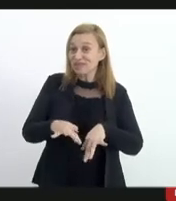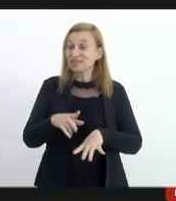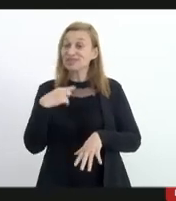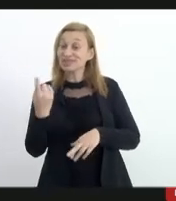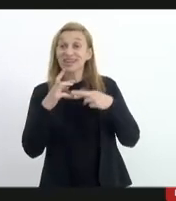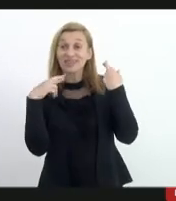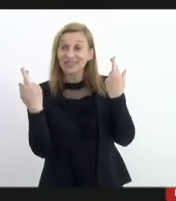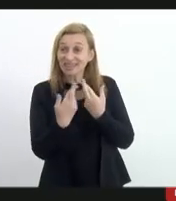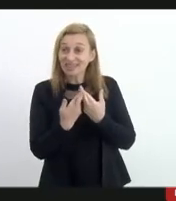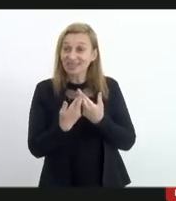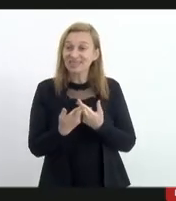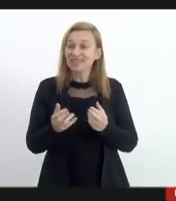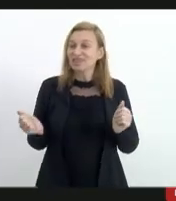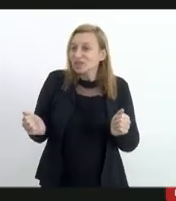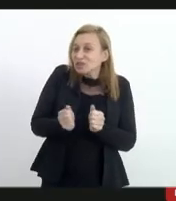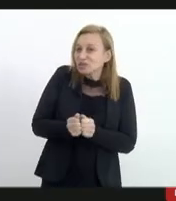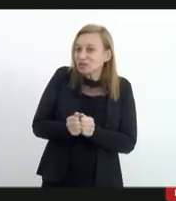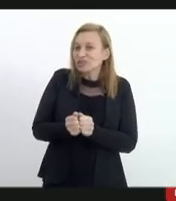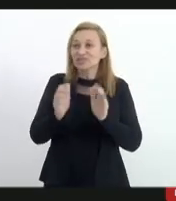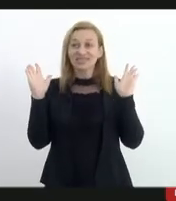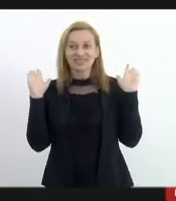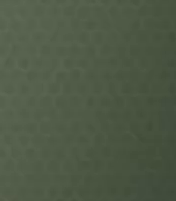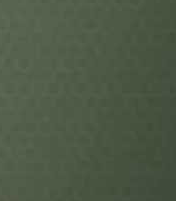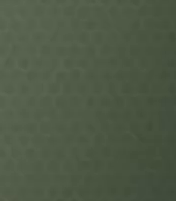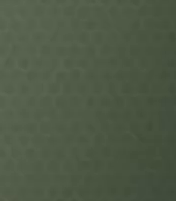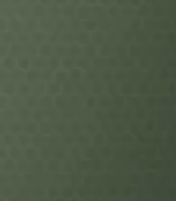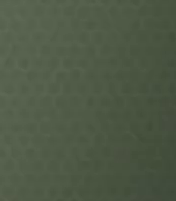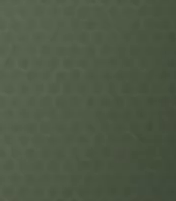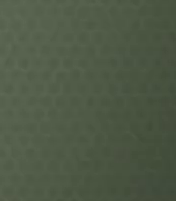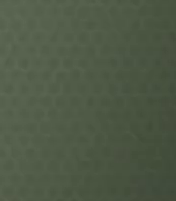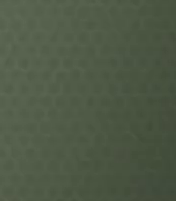escuta e participou desse espaço tchau